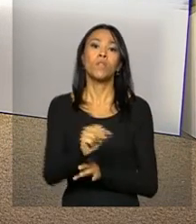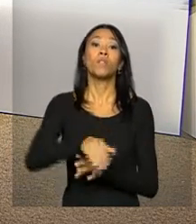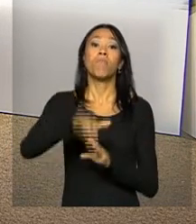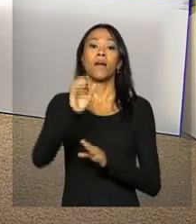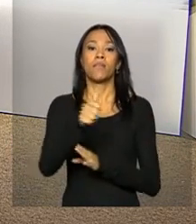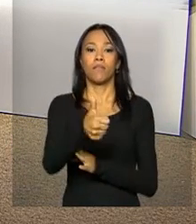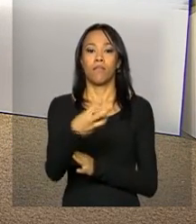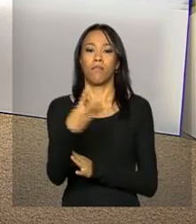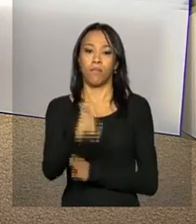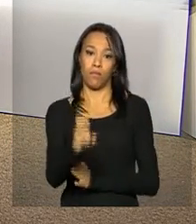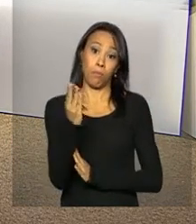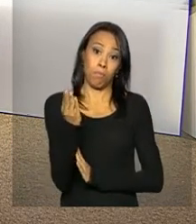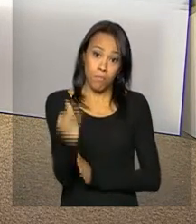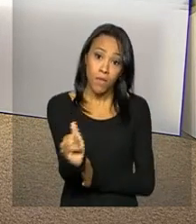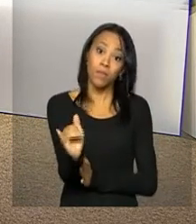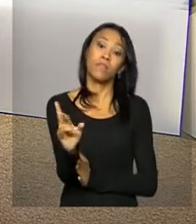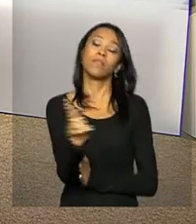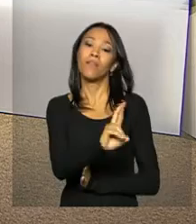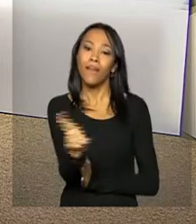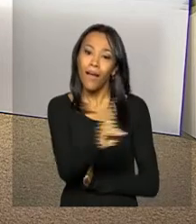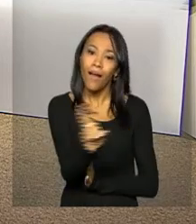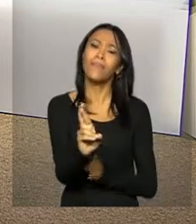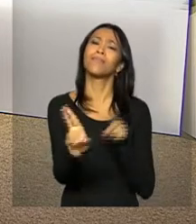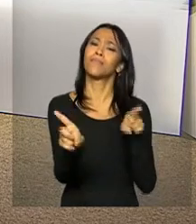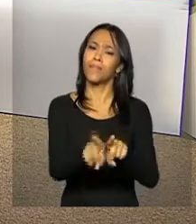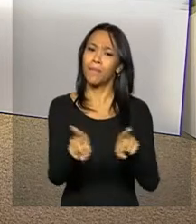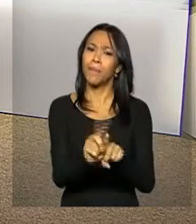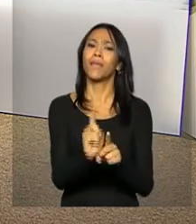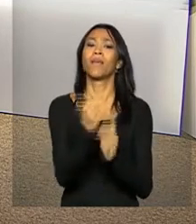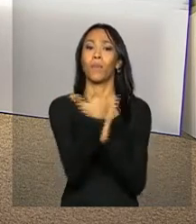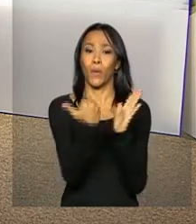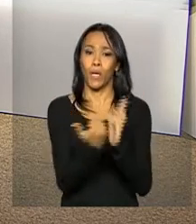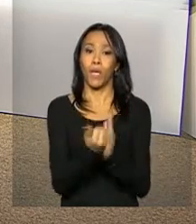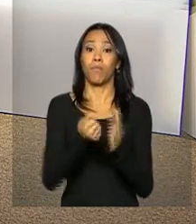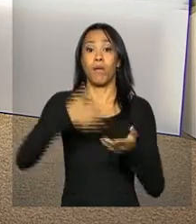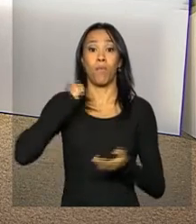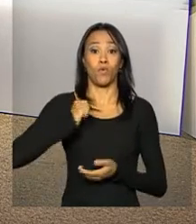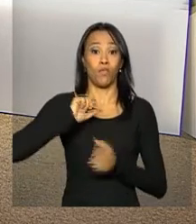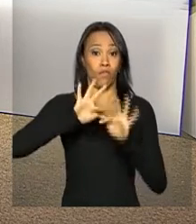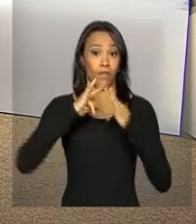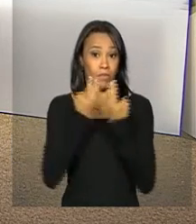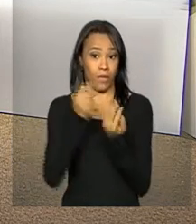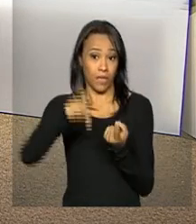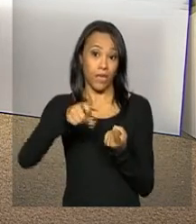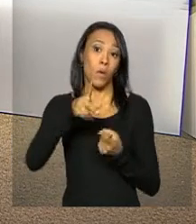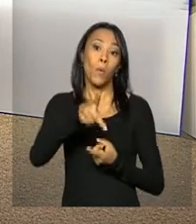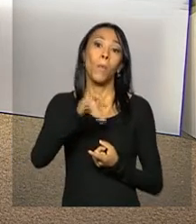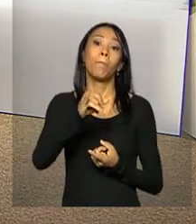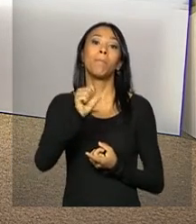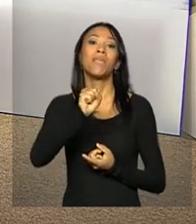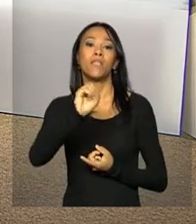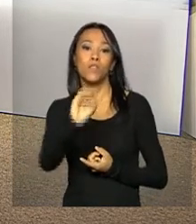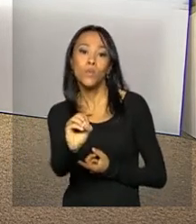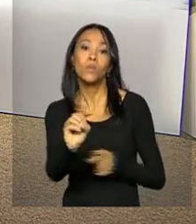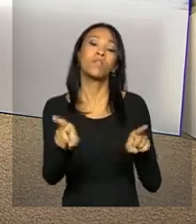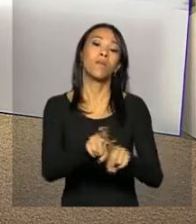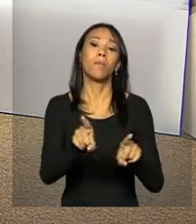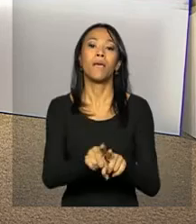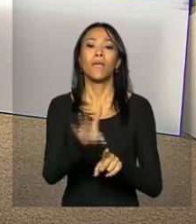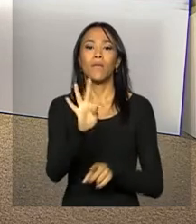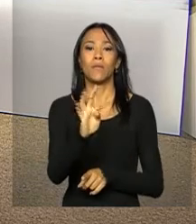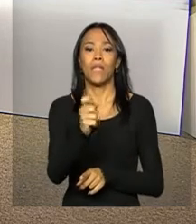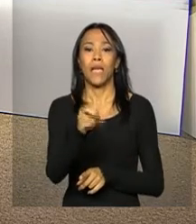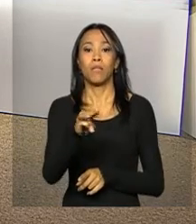135 bilhões de reais, incluindo programas como Bolsa Família, o piso de atenção básica e o teto de